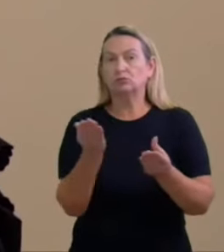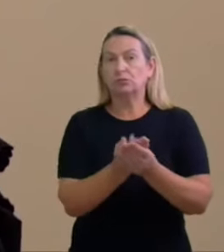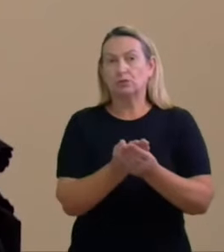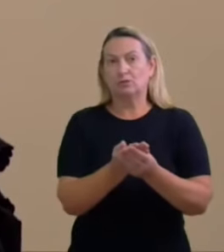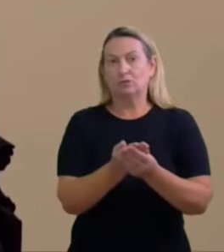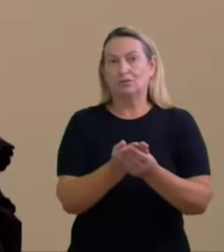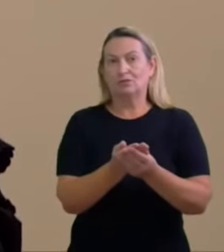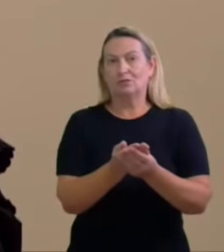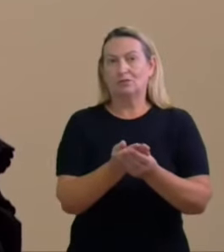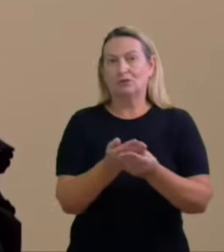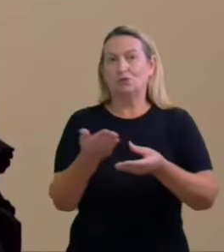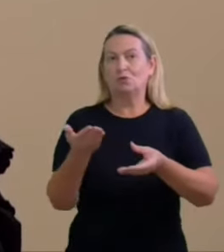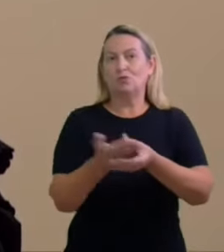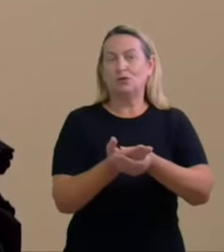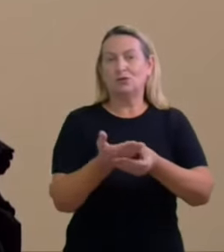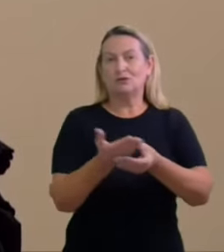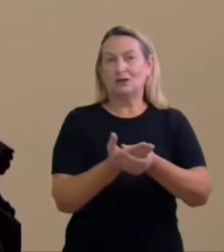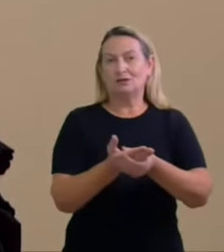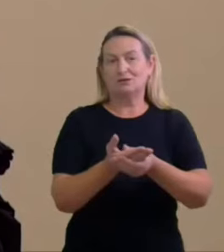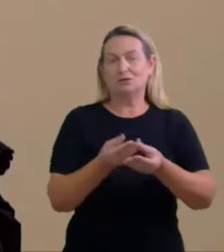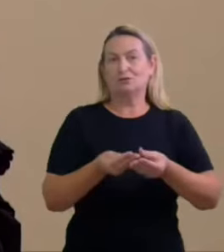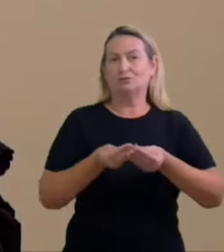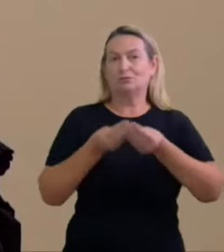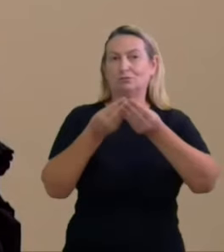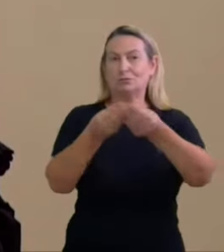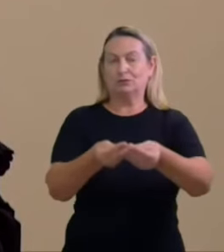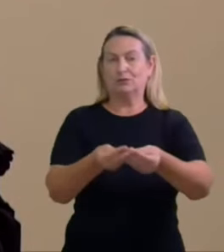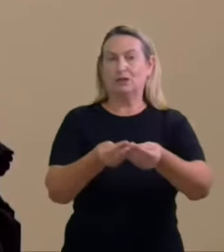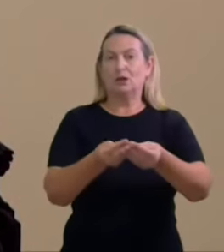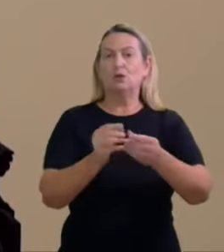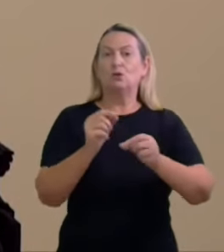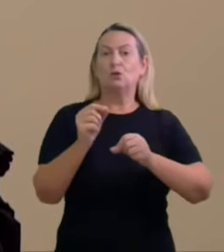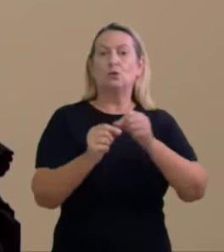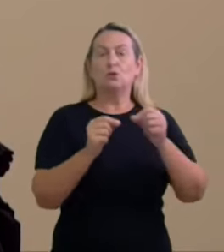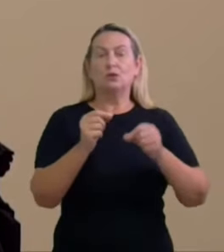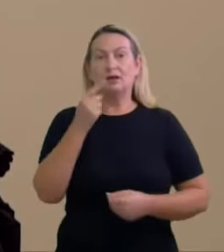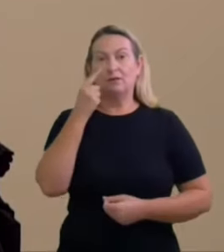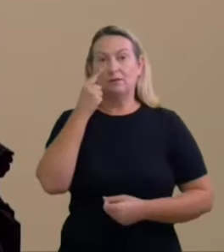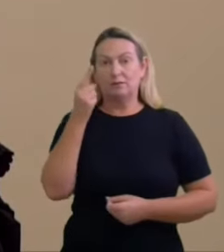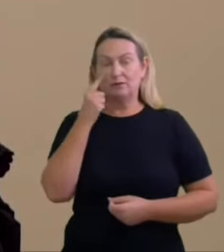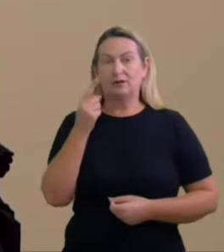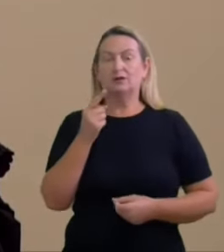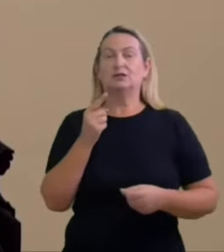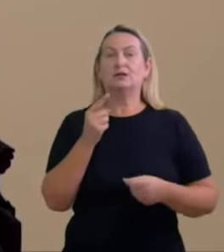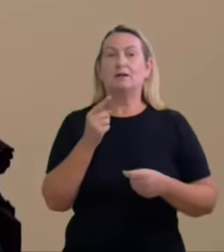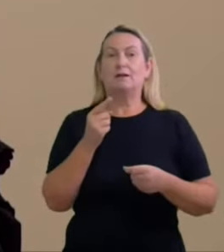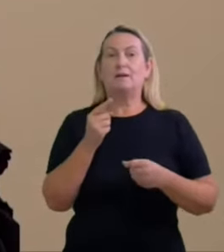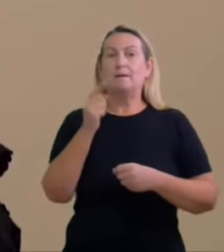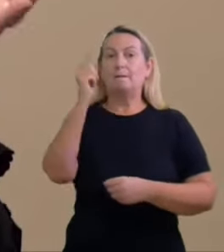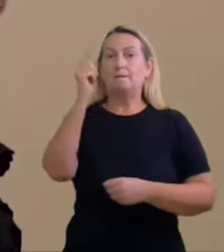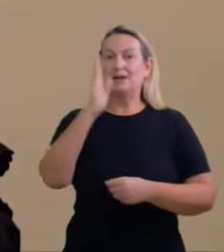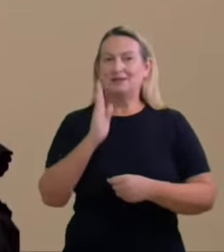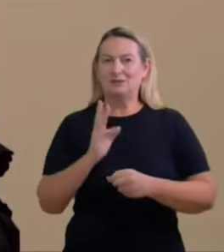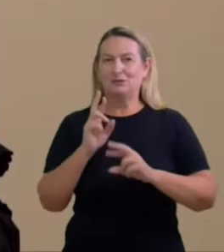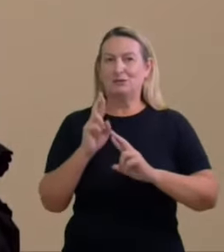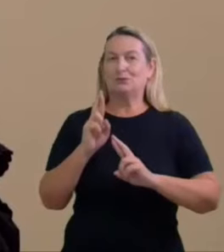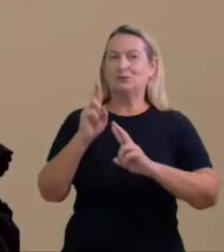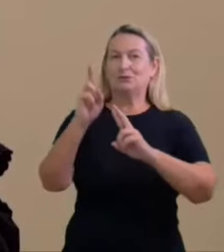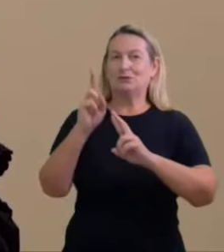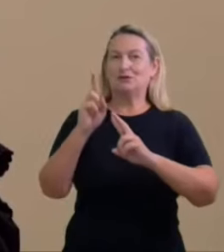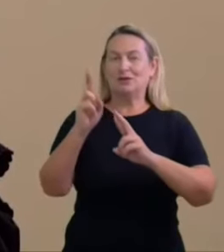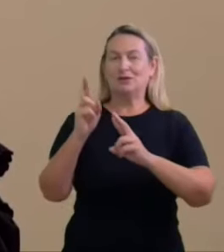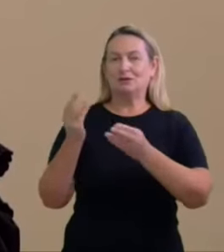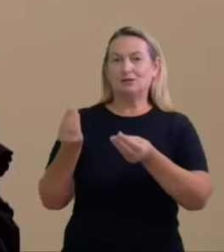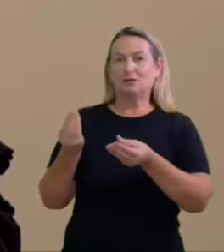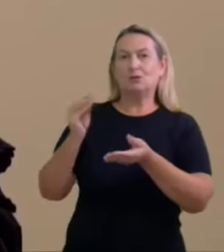foi juntado aos autos tendo sido apresentado aos julgadores pela investigante Federação Brasil da Esperança quando da distribuição de memoriais e referida também da tribuna